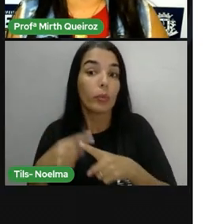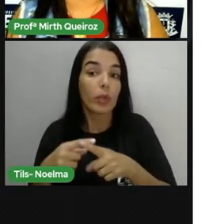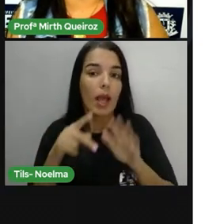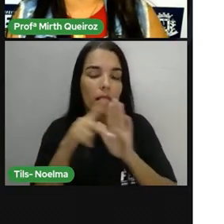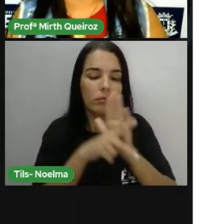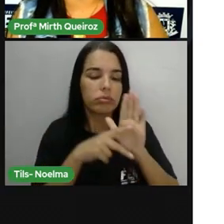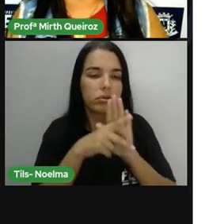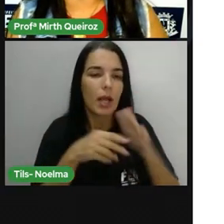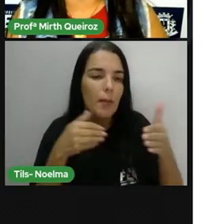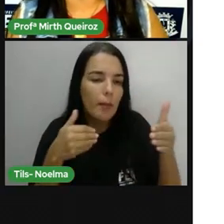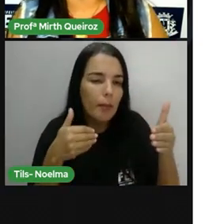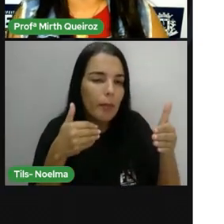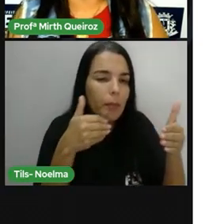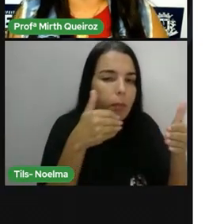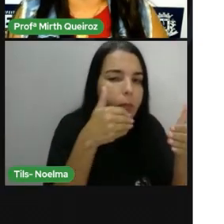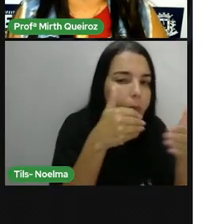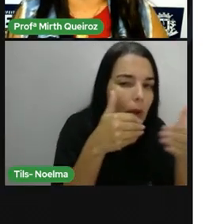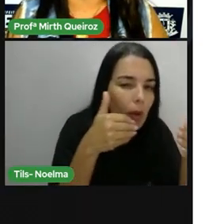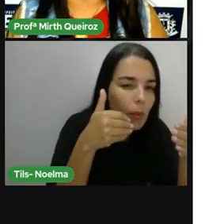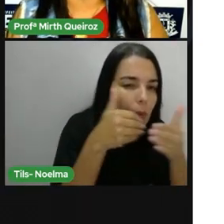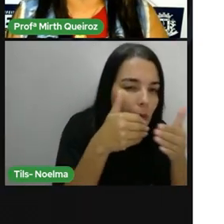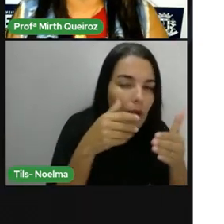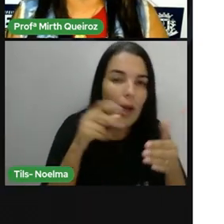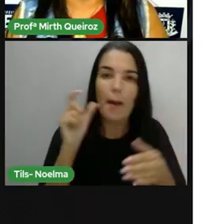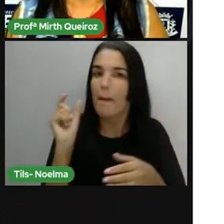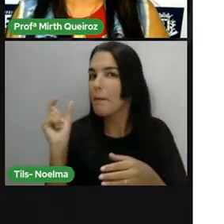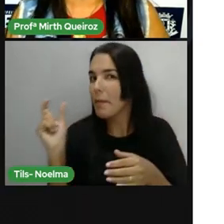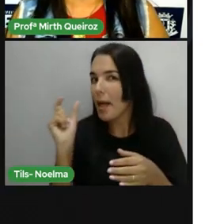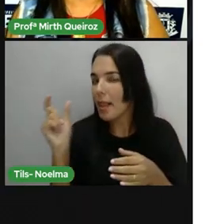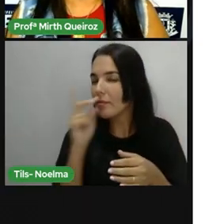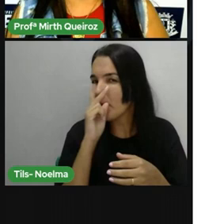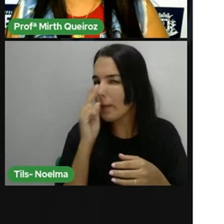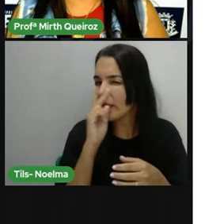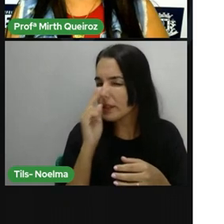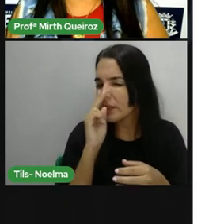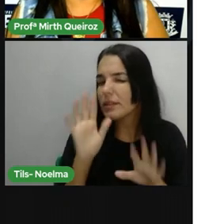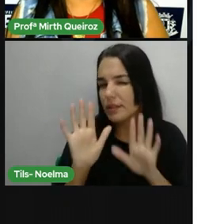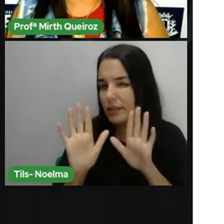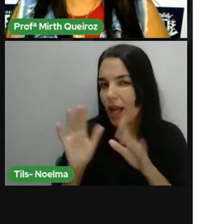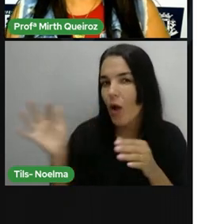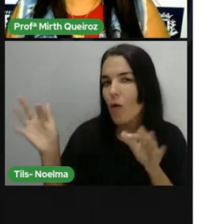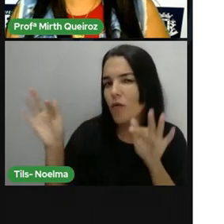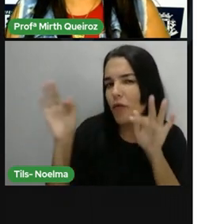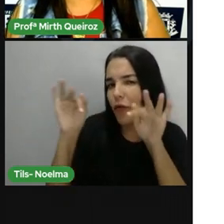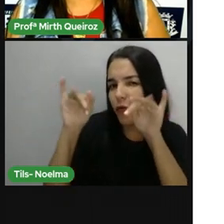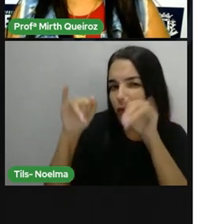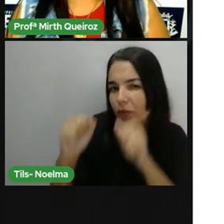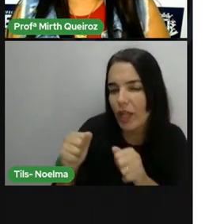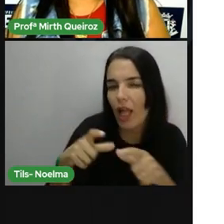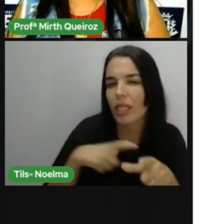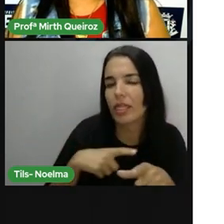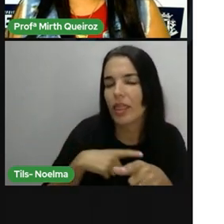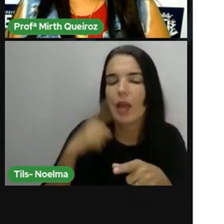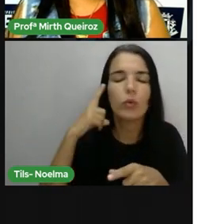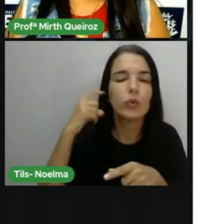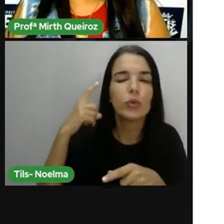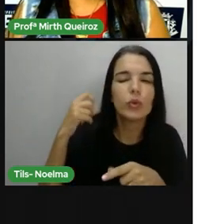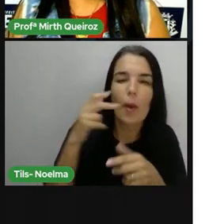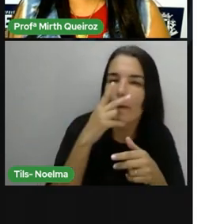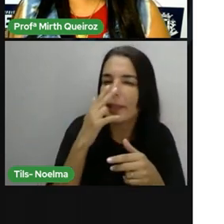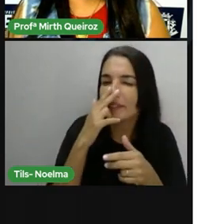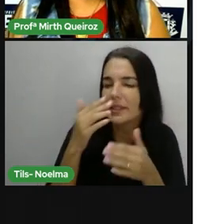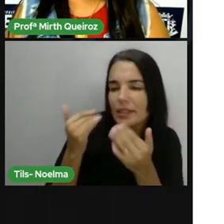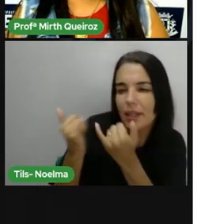aproximação sonora entre as palavras ou expressões. Palavras que a gente fala e que têm sons semelhantes,